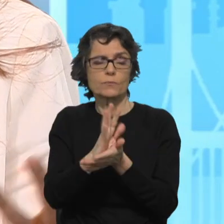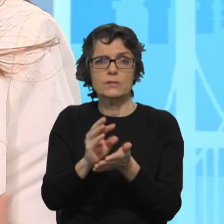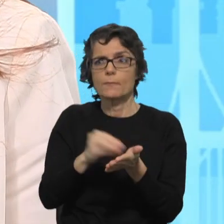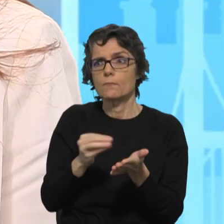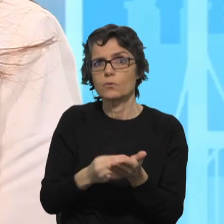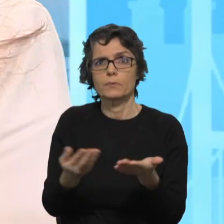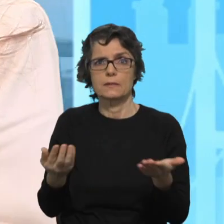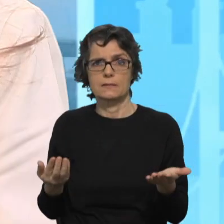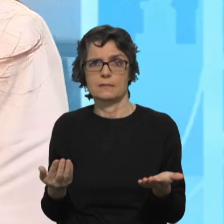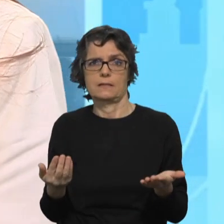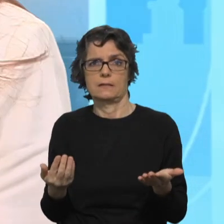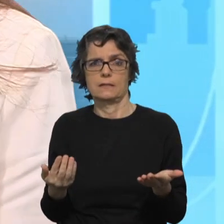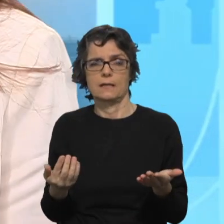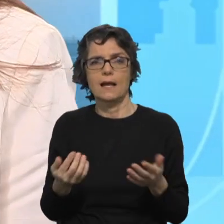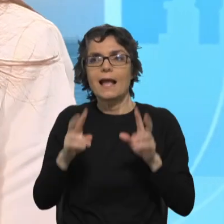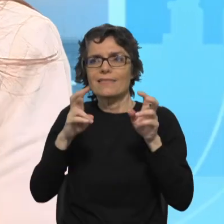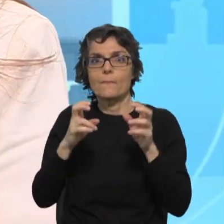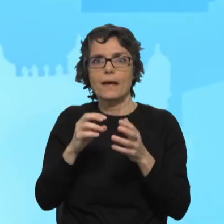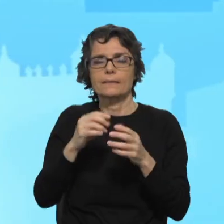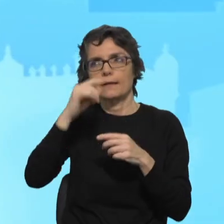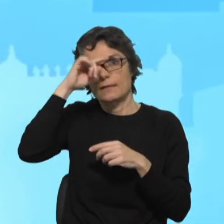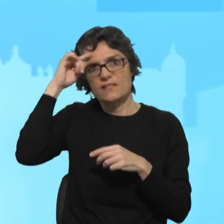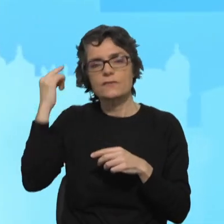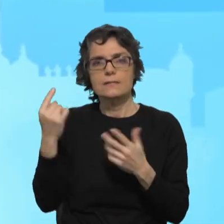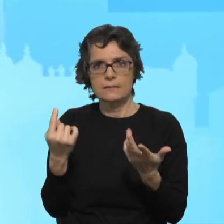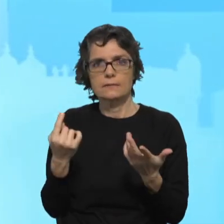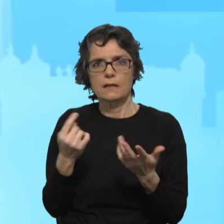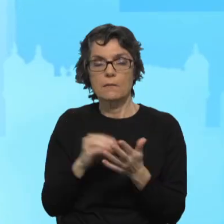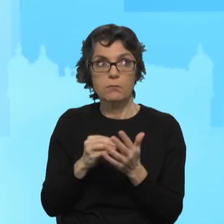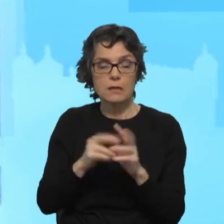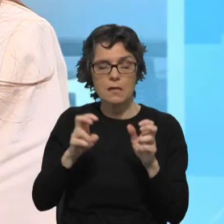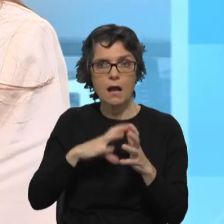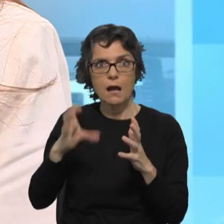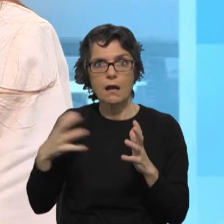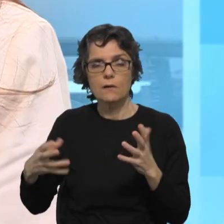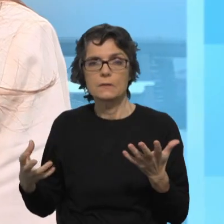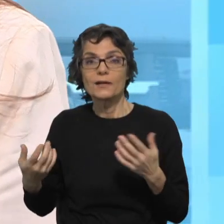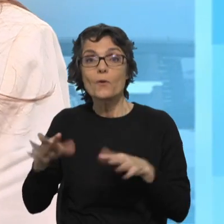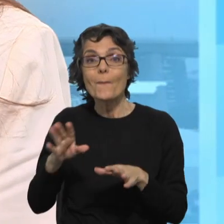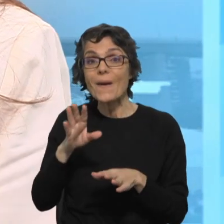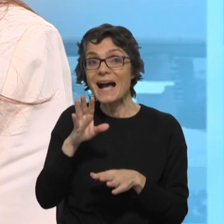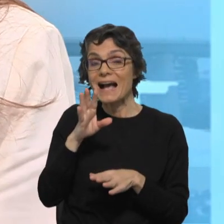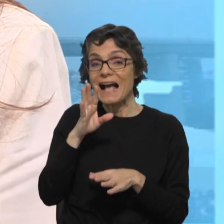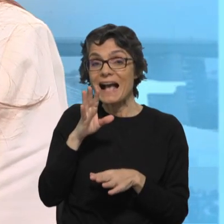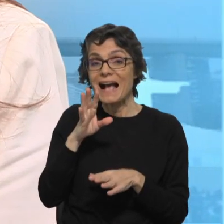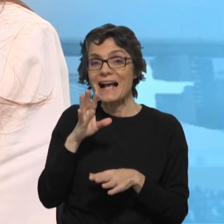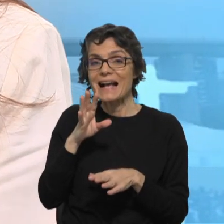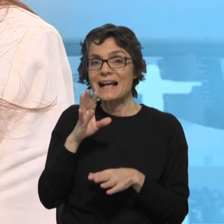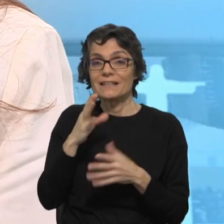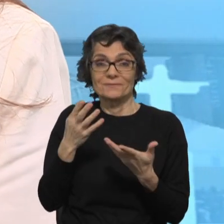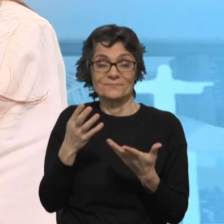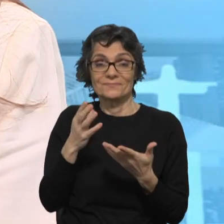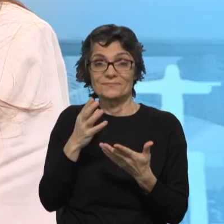difícil de resolver, de afrontar, de tão complexo que é. Mas se não houvesse a cada dia